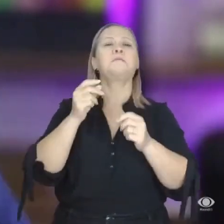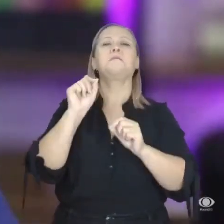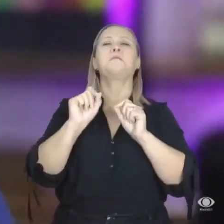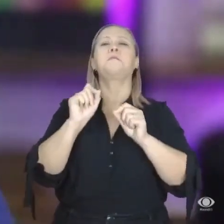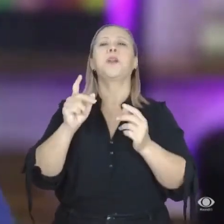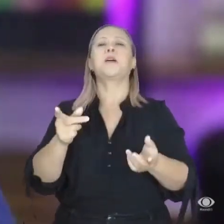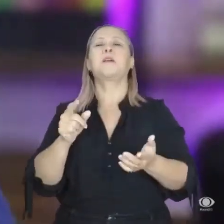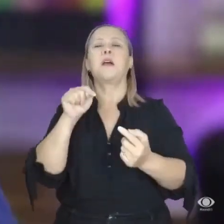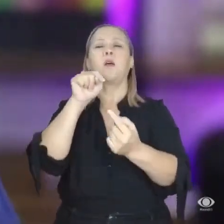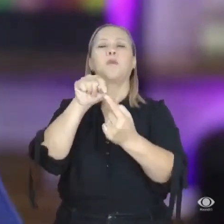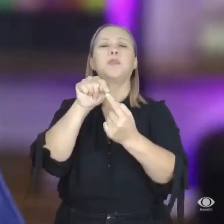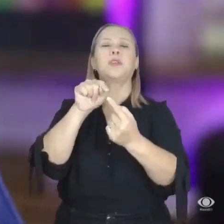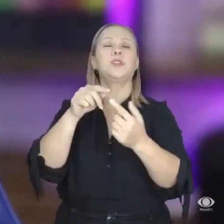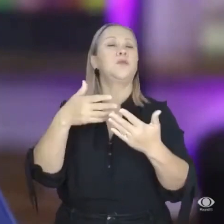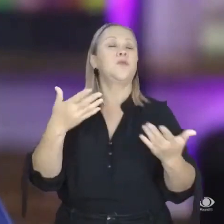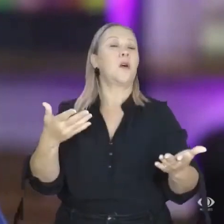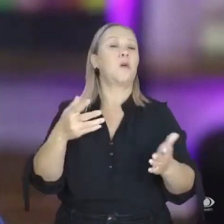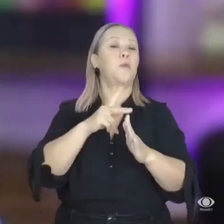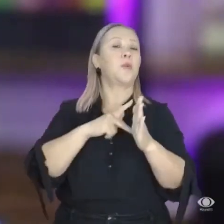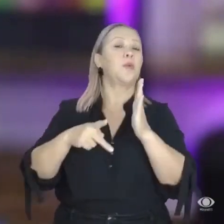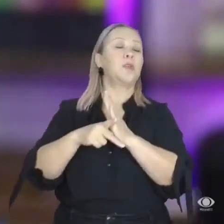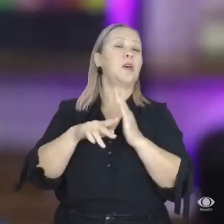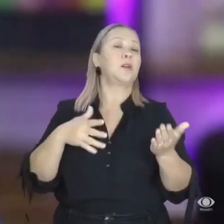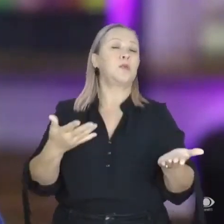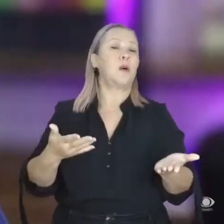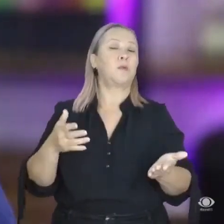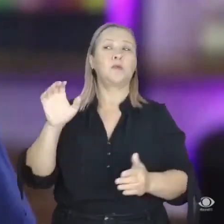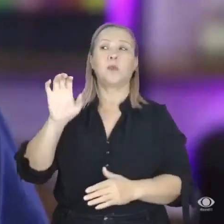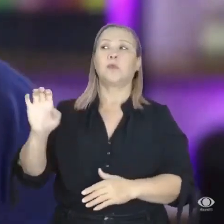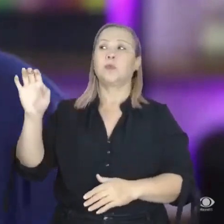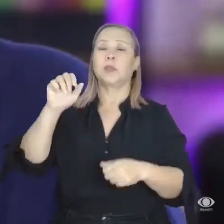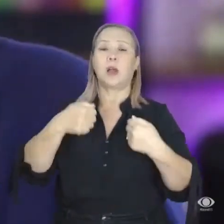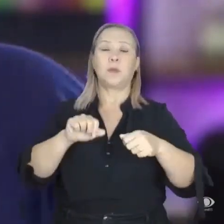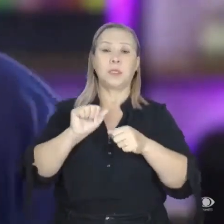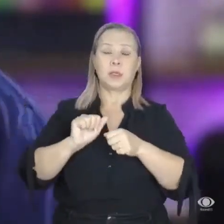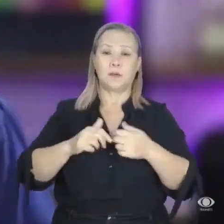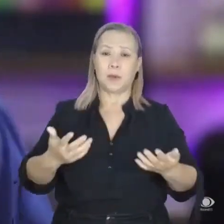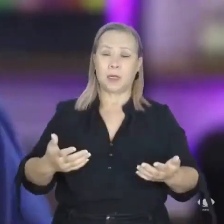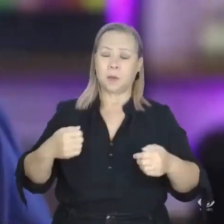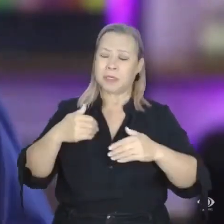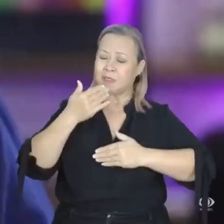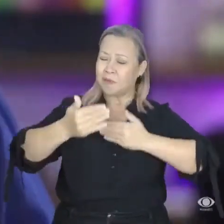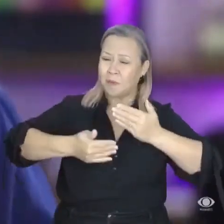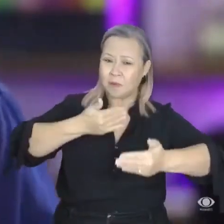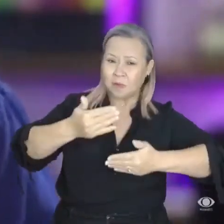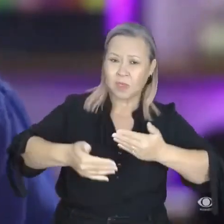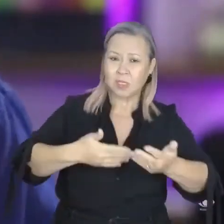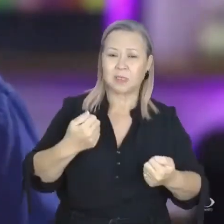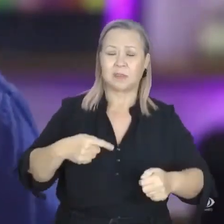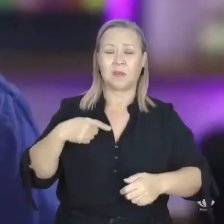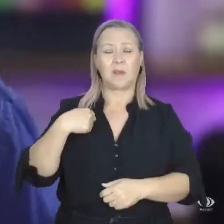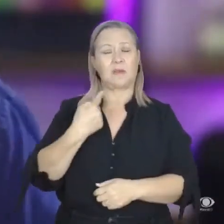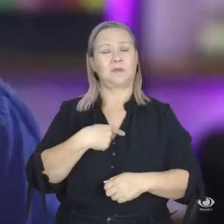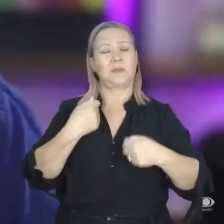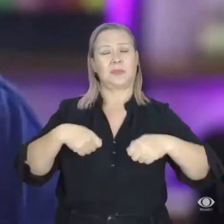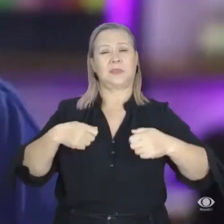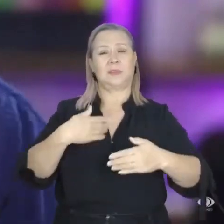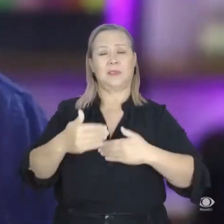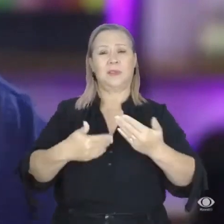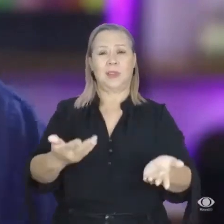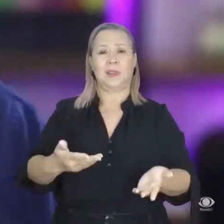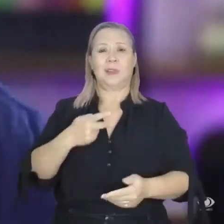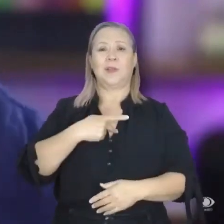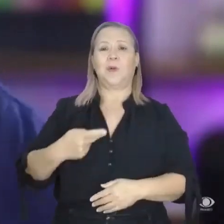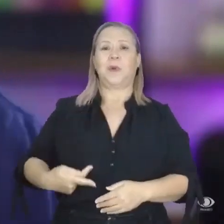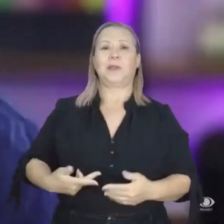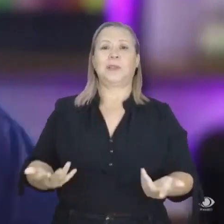Qual é a obra prioritária? Em que Estado ela deve ser feita? Nós vamos ter que evoluir, porque não dá para o presidente ficar